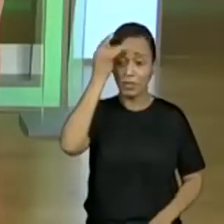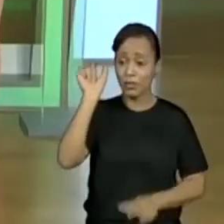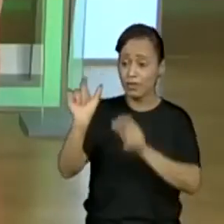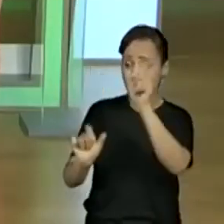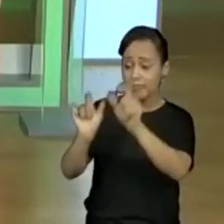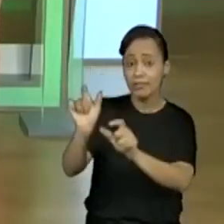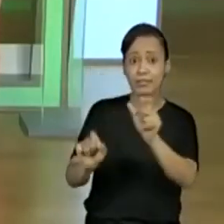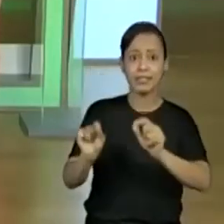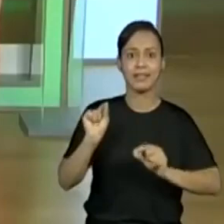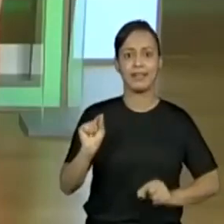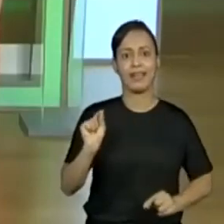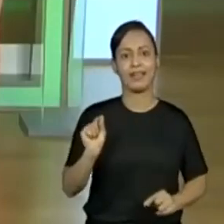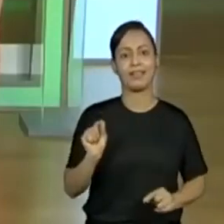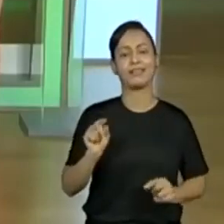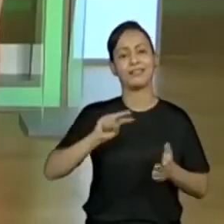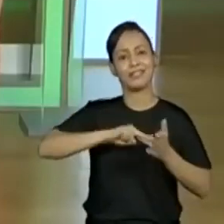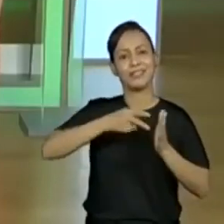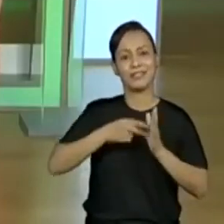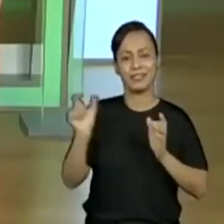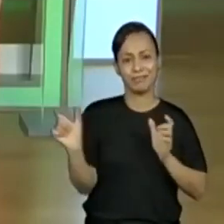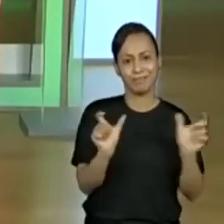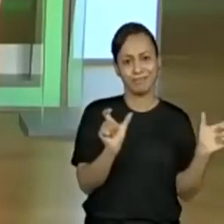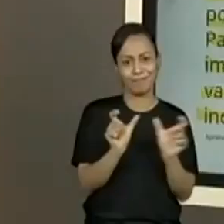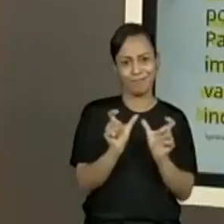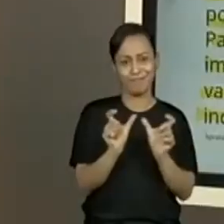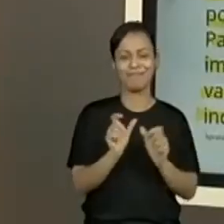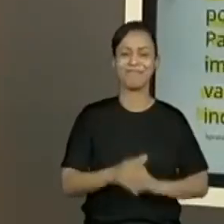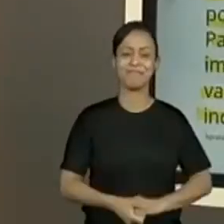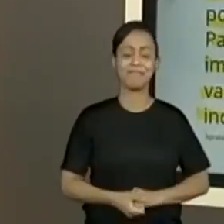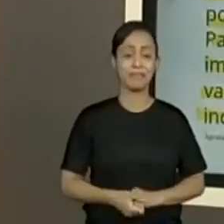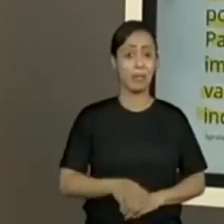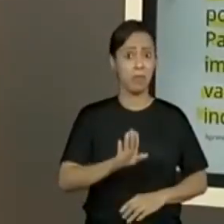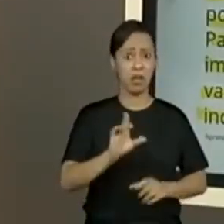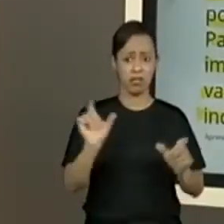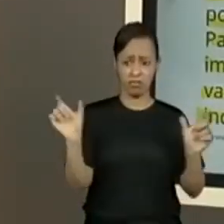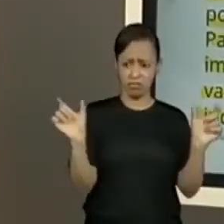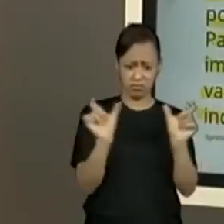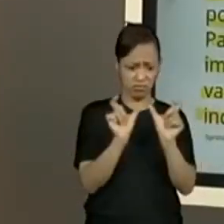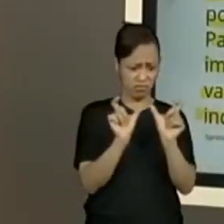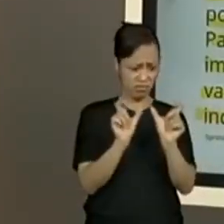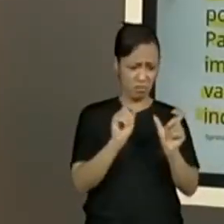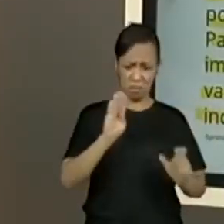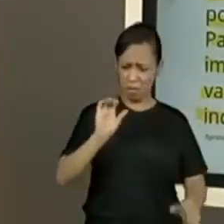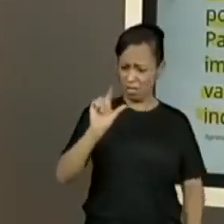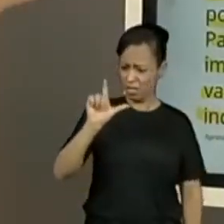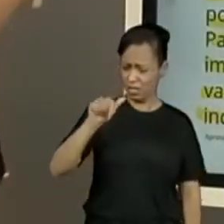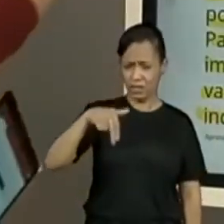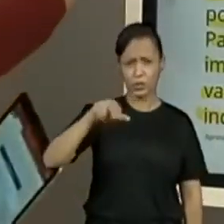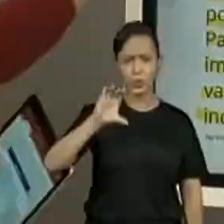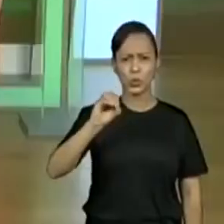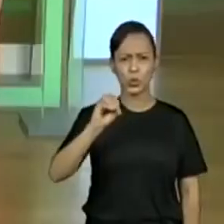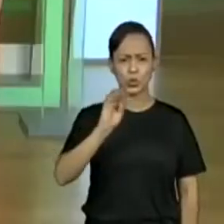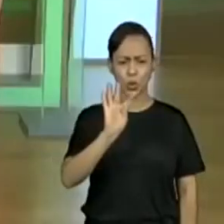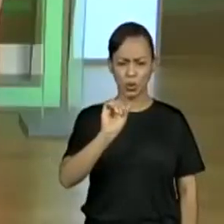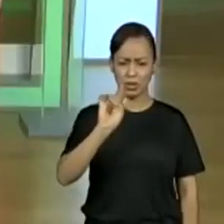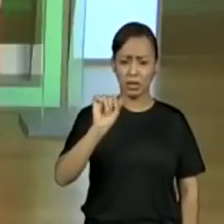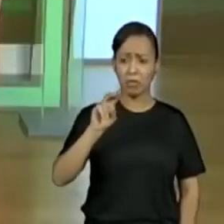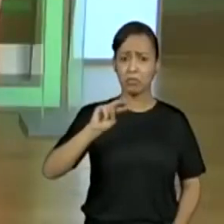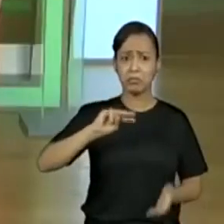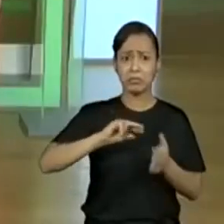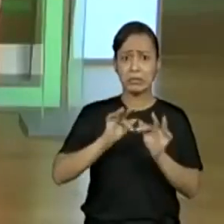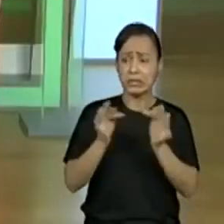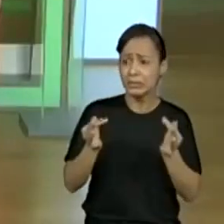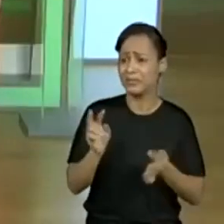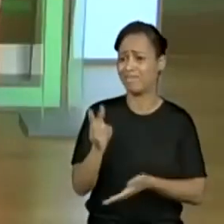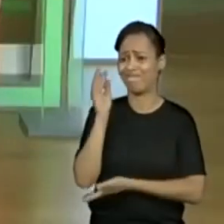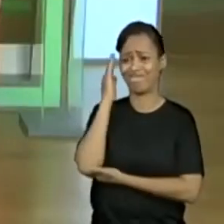o total faz muita diferença, né? Mas se a gente pega só esse subtítulo, não dá muita informação, a gente precisa ampliar. Vamos